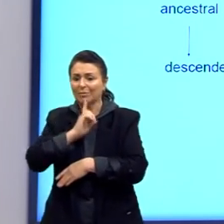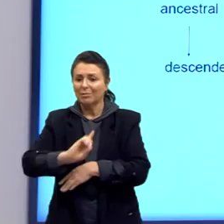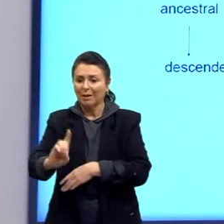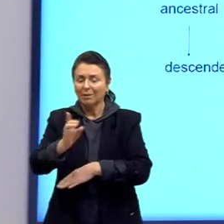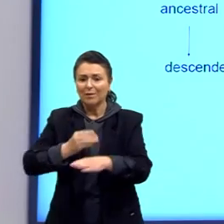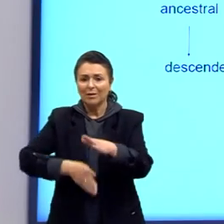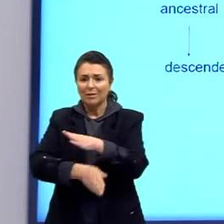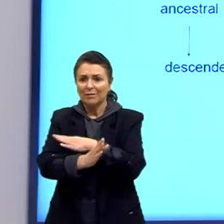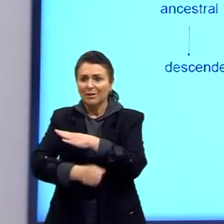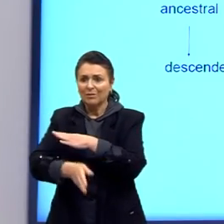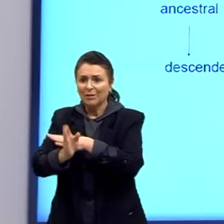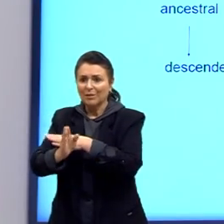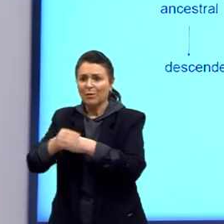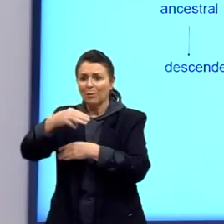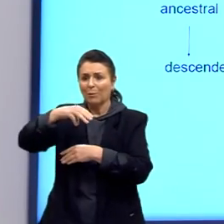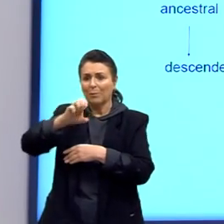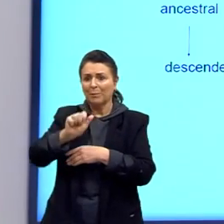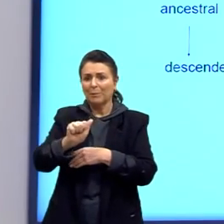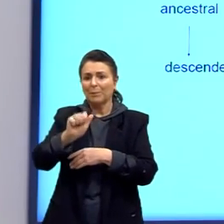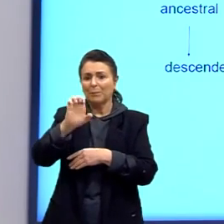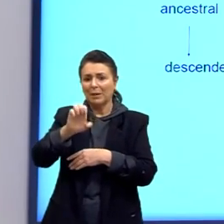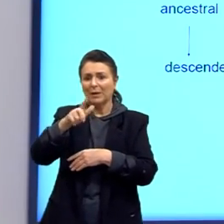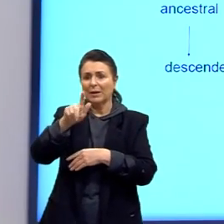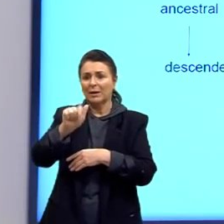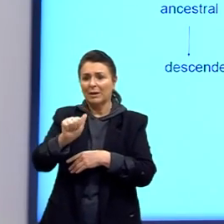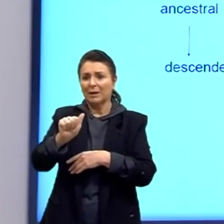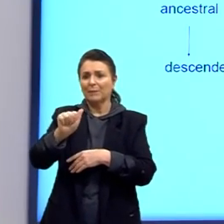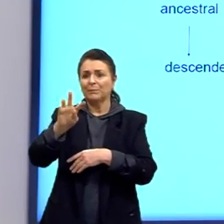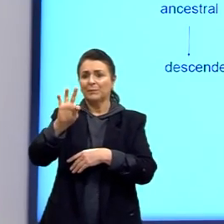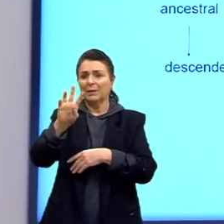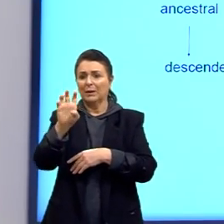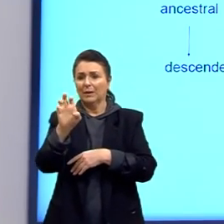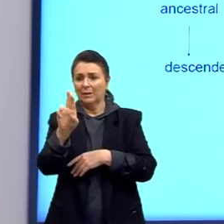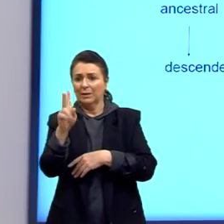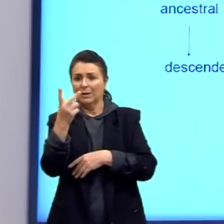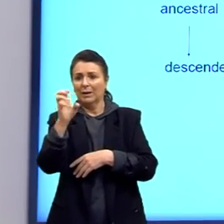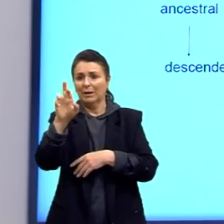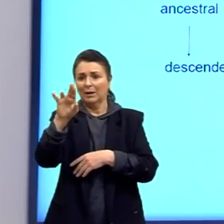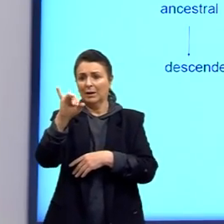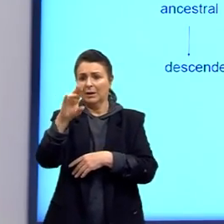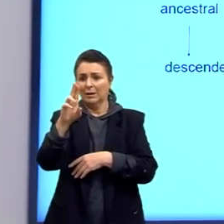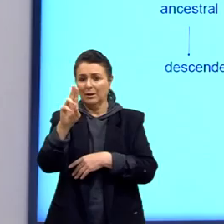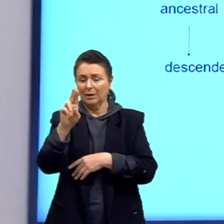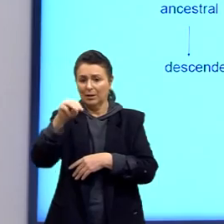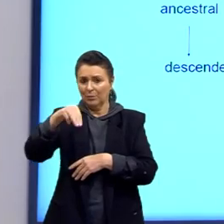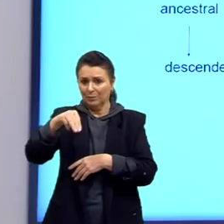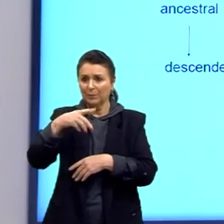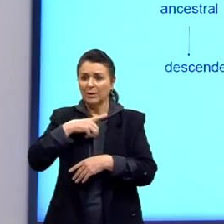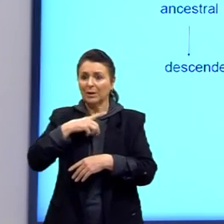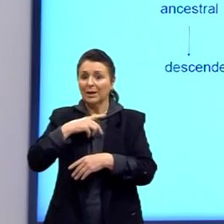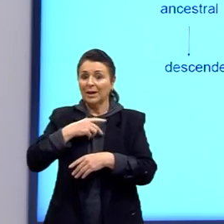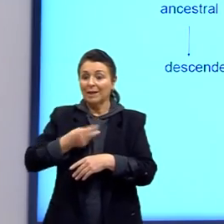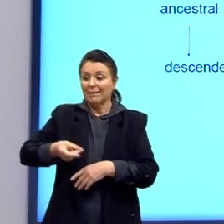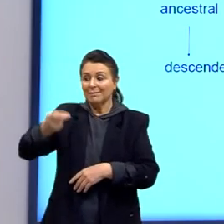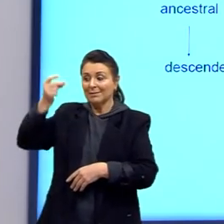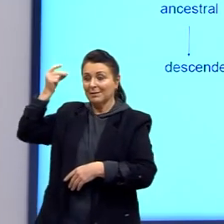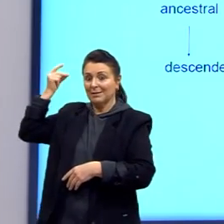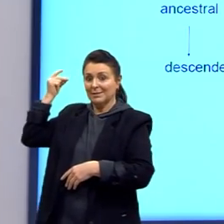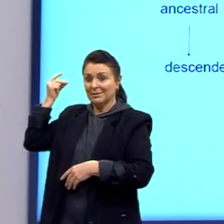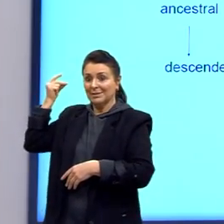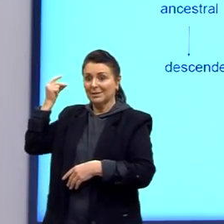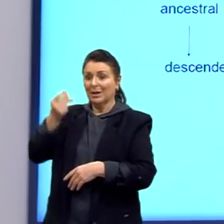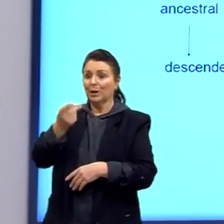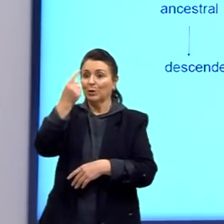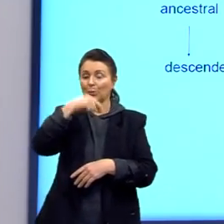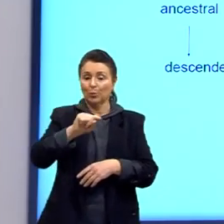Então, o megatério, como ele seria, que é um ancestral da preguiça, o ancestral e o descendente,